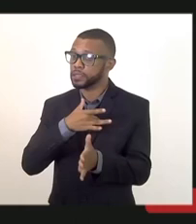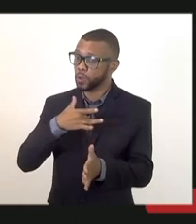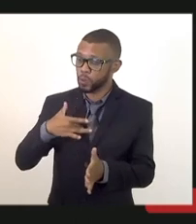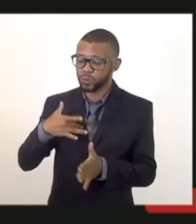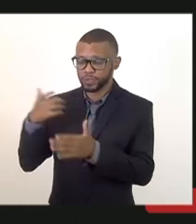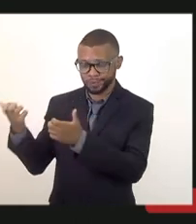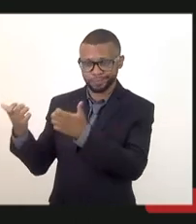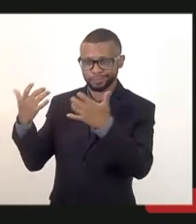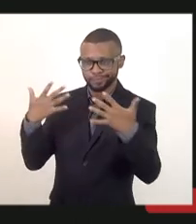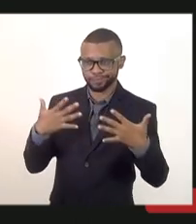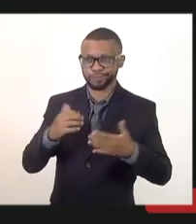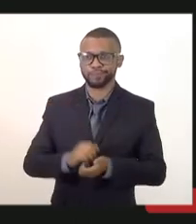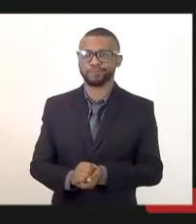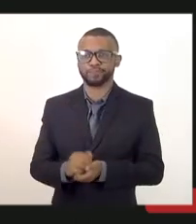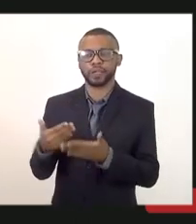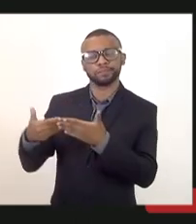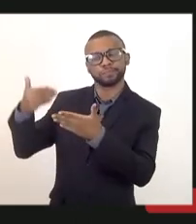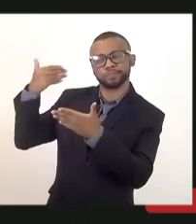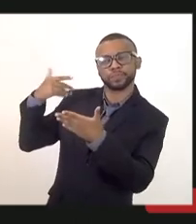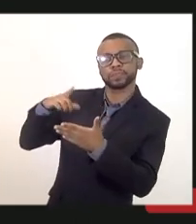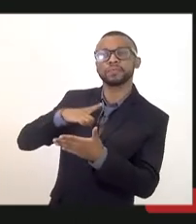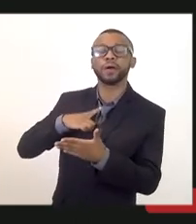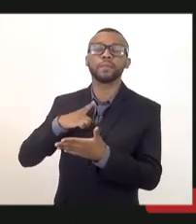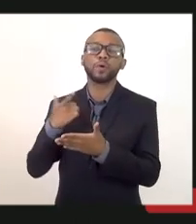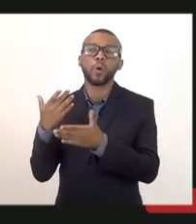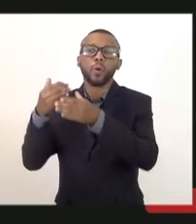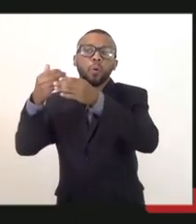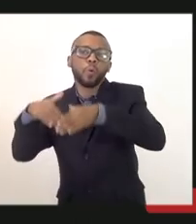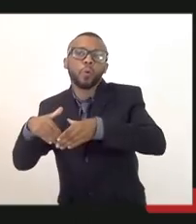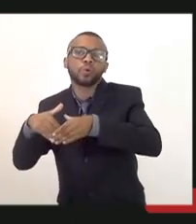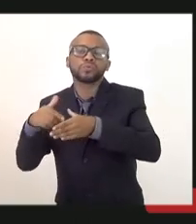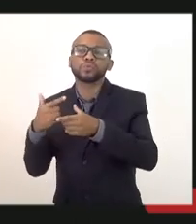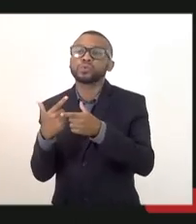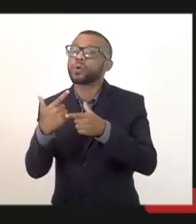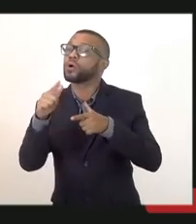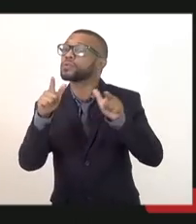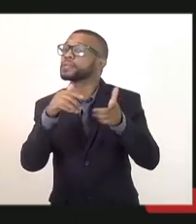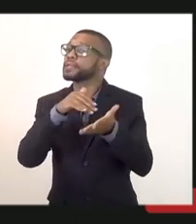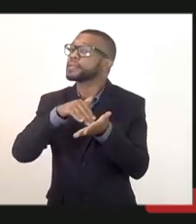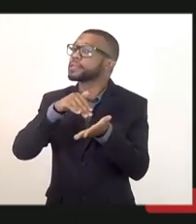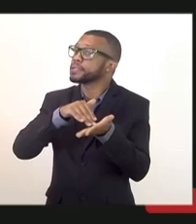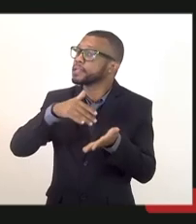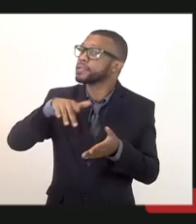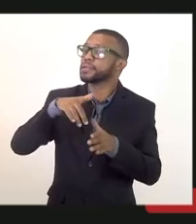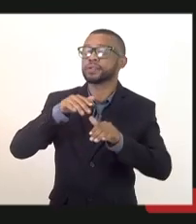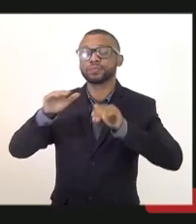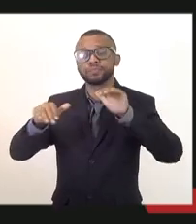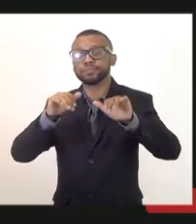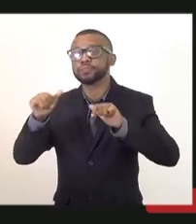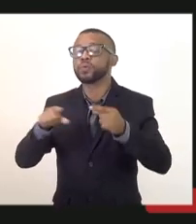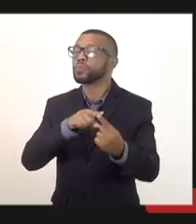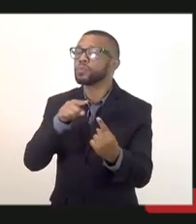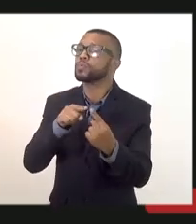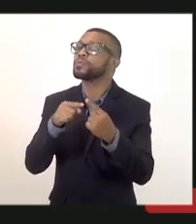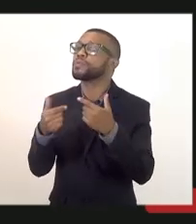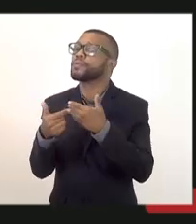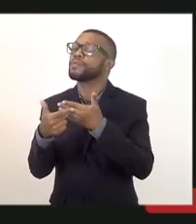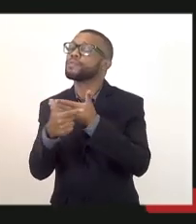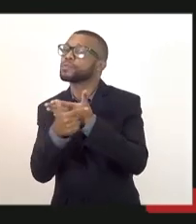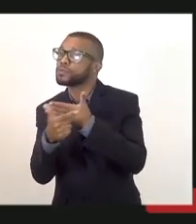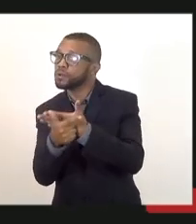recentemente tivemos alguns concursos de outras secretarias sendo convocadas para funções que também exigem